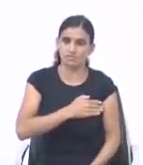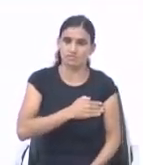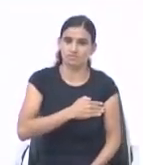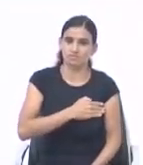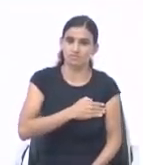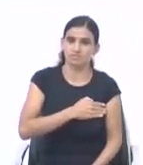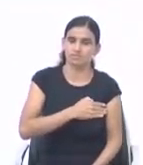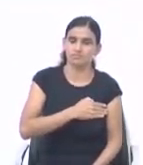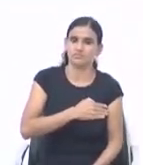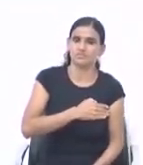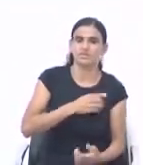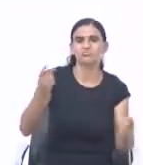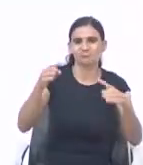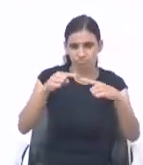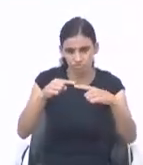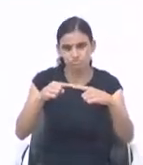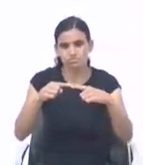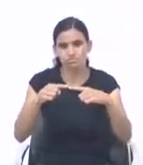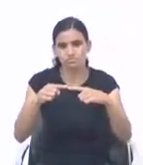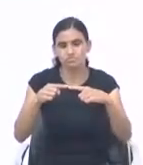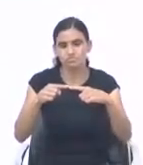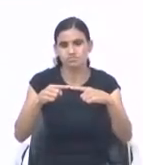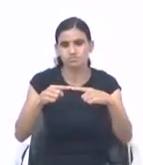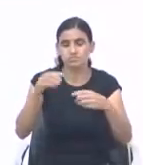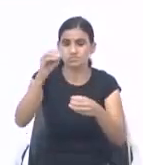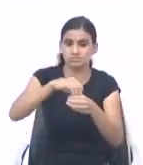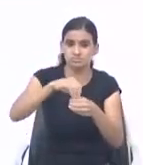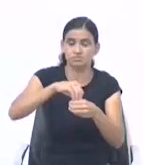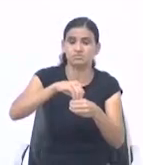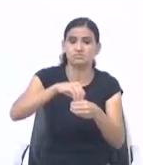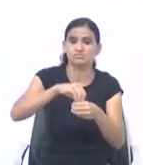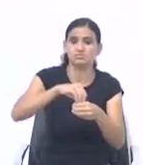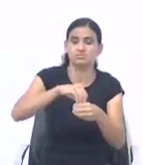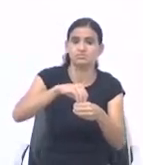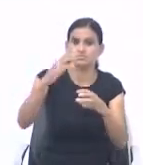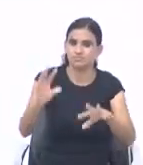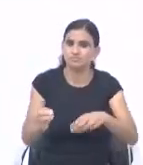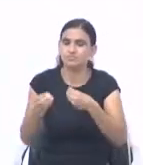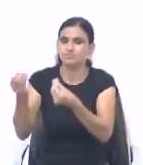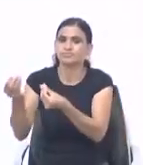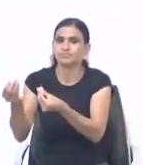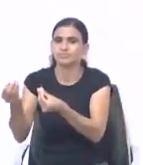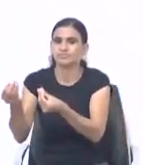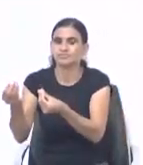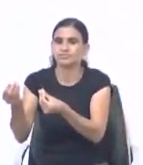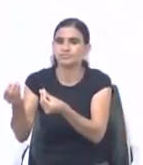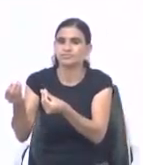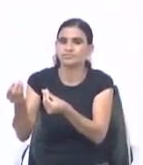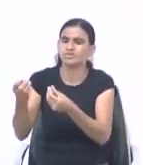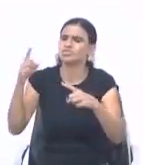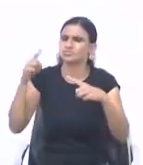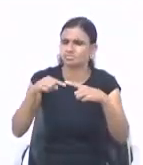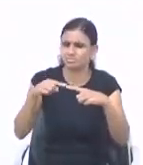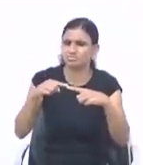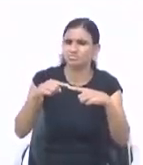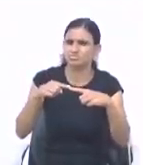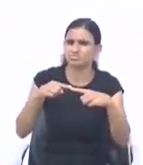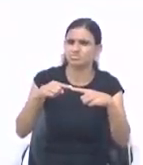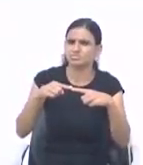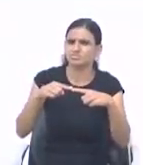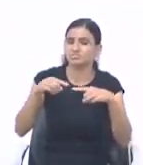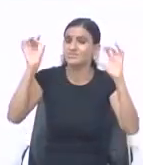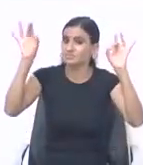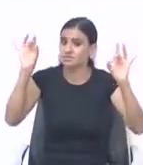ele tem um propósito. E como ele está falando aqui, da oferta. A oferta, ela é entregue com um propósito específico, que ele vai